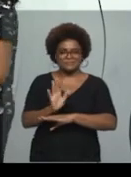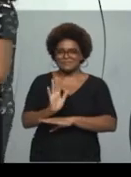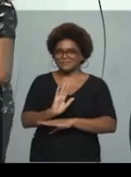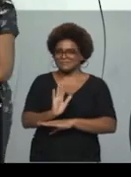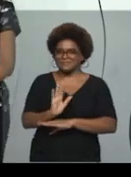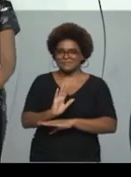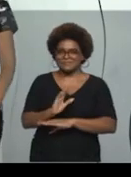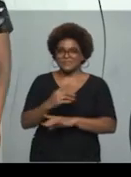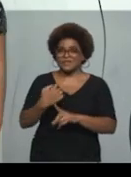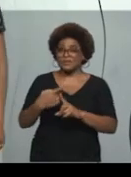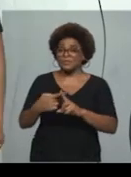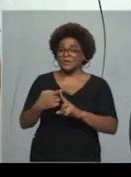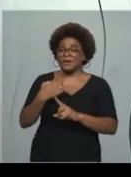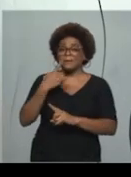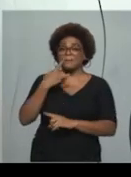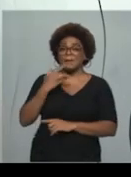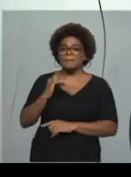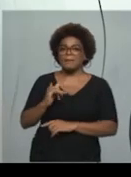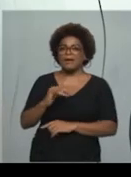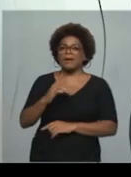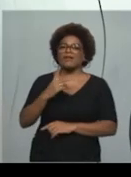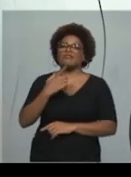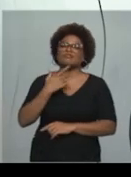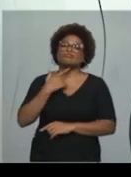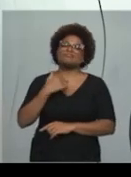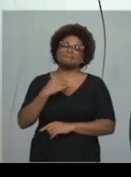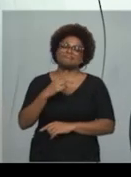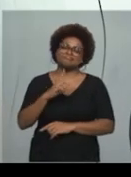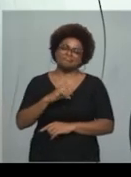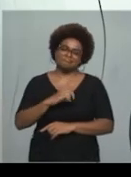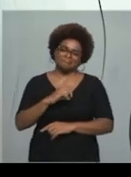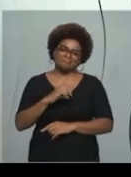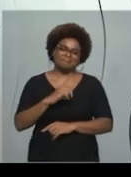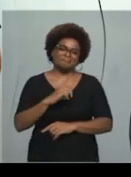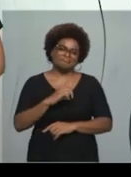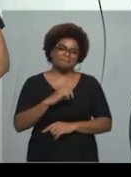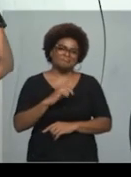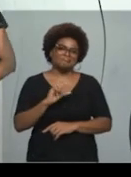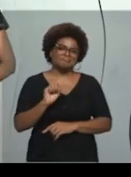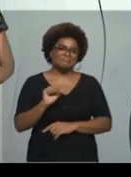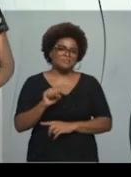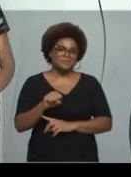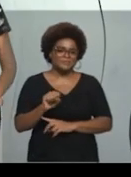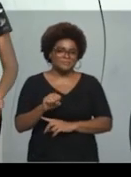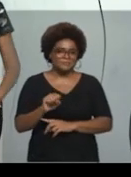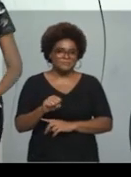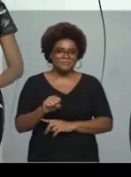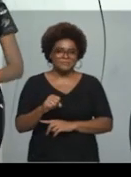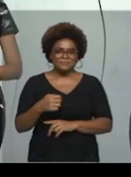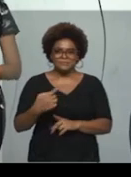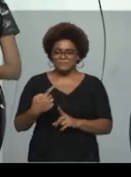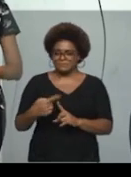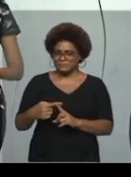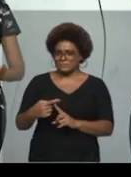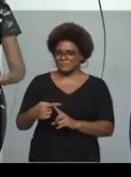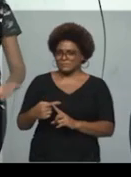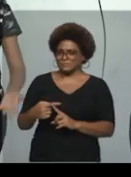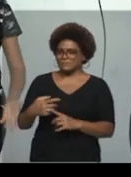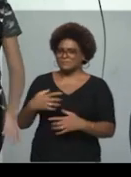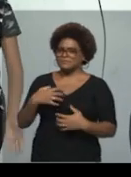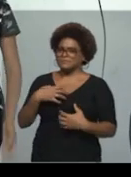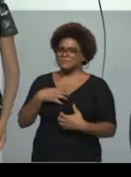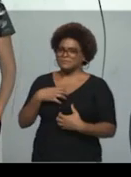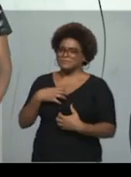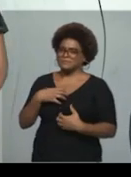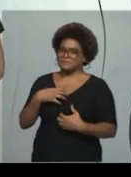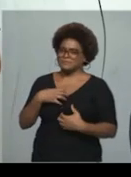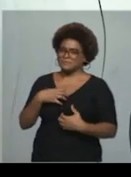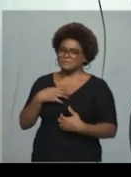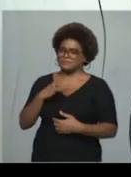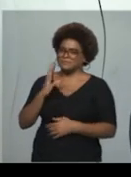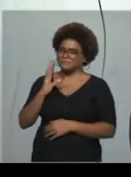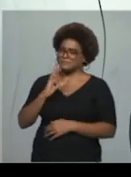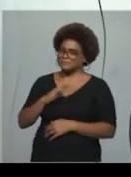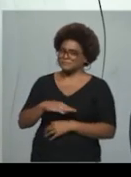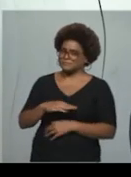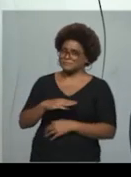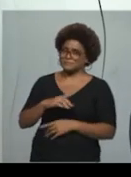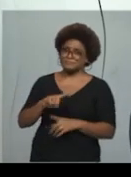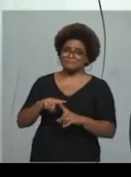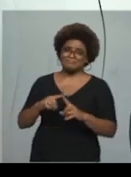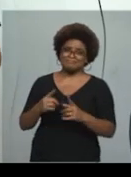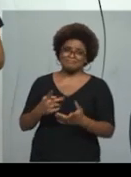arquiteto, como o pai dele desejava. Sim, porque ele ficava muito mal, ficava muito internado, então ele não